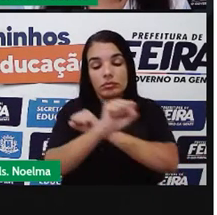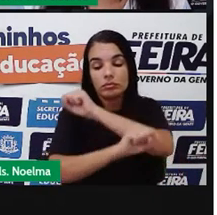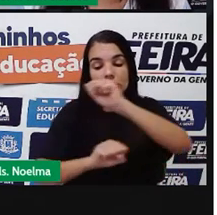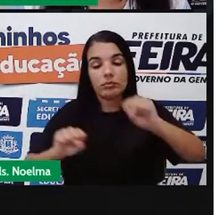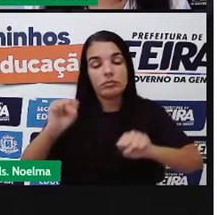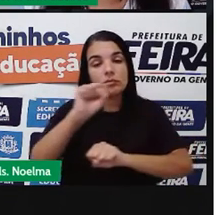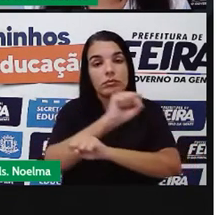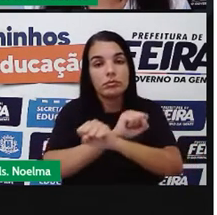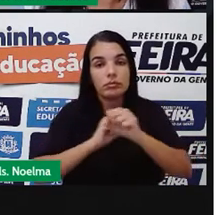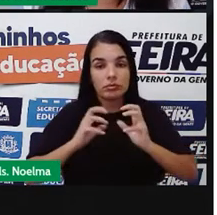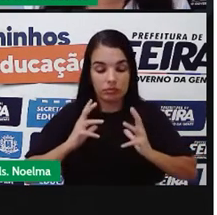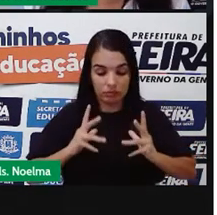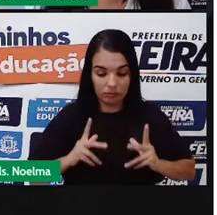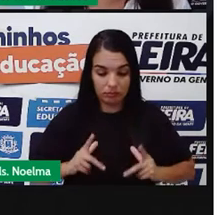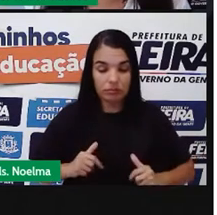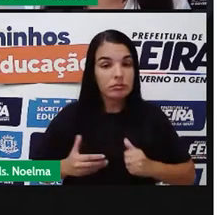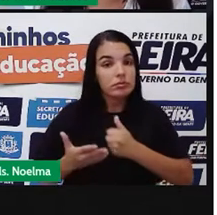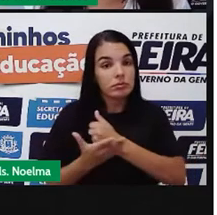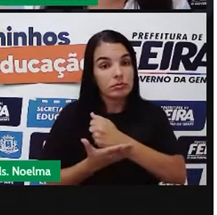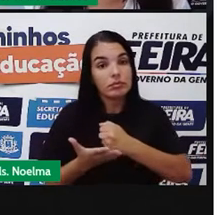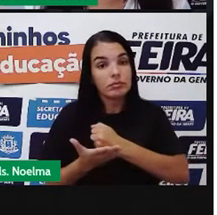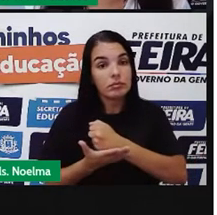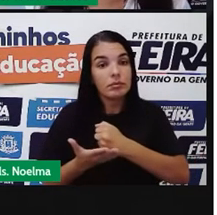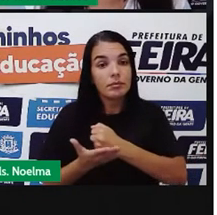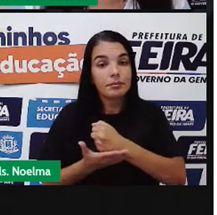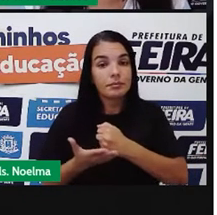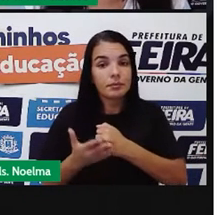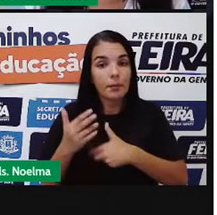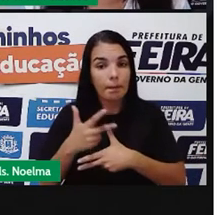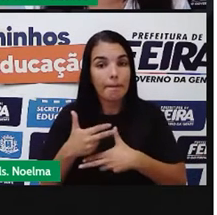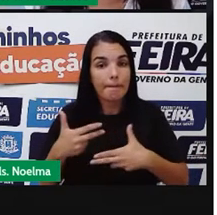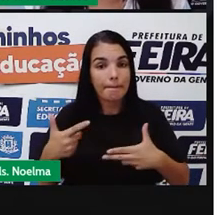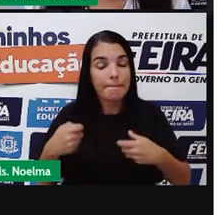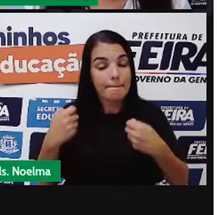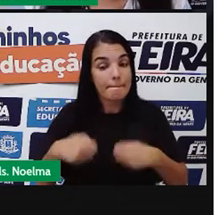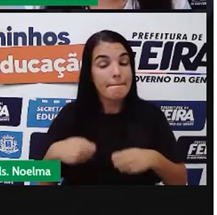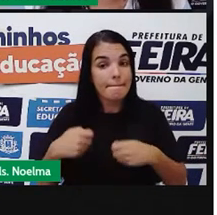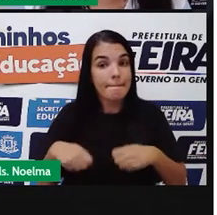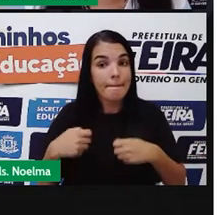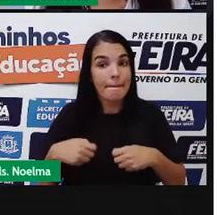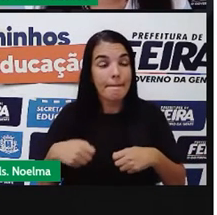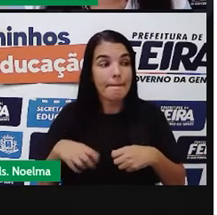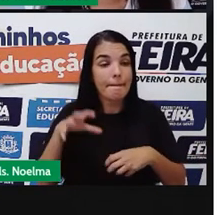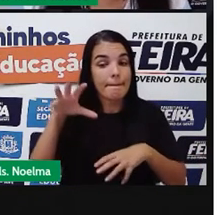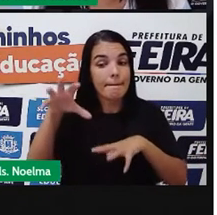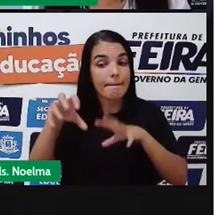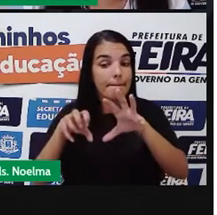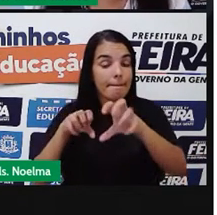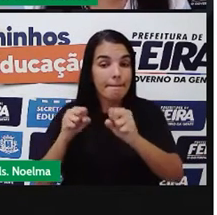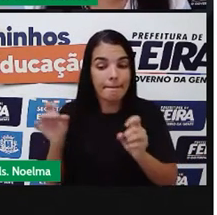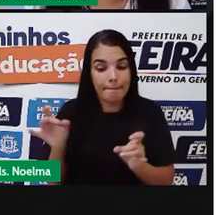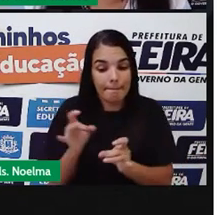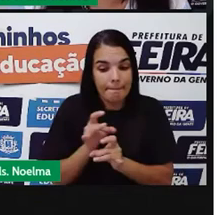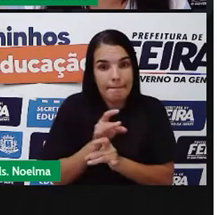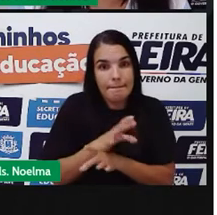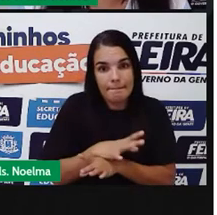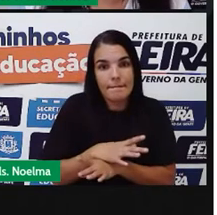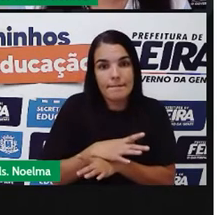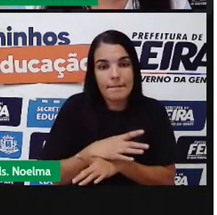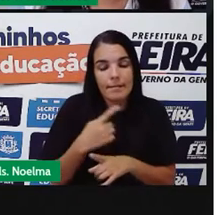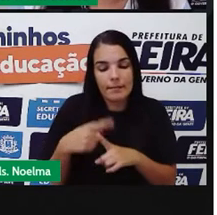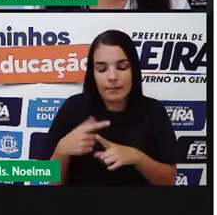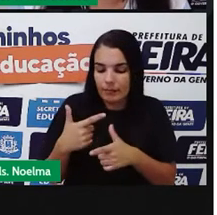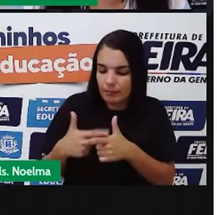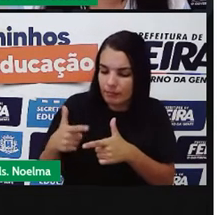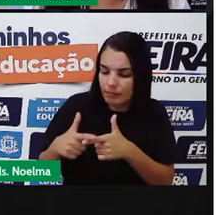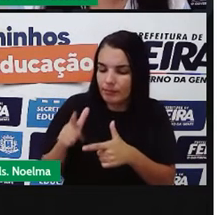do saneamento básico. São coisas que o saneamento básico busca sanar. Problemas de água,